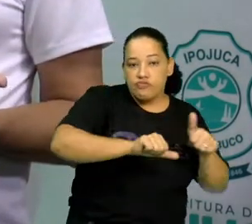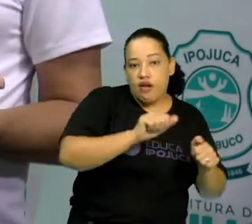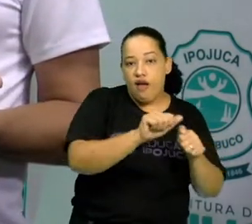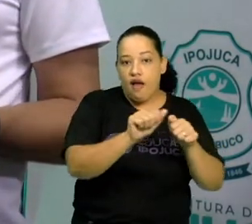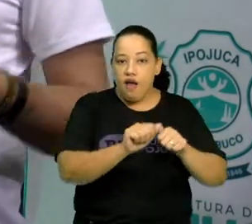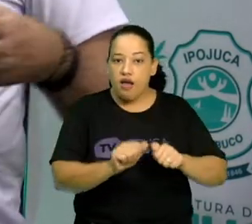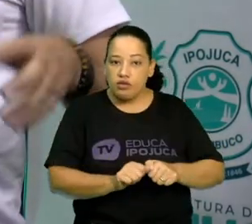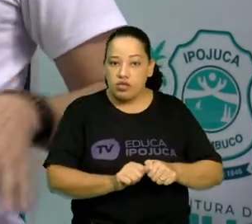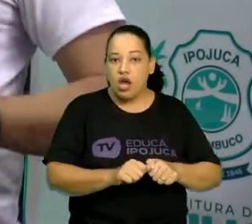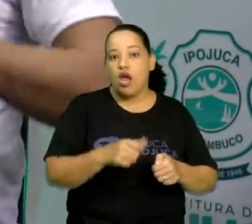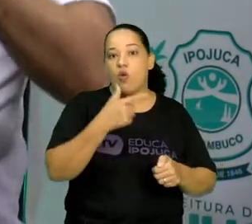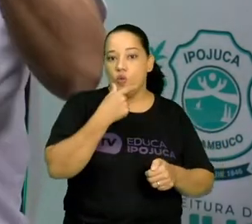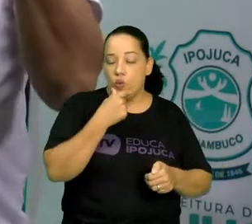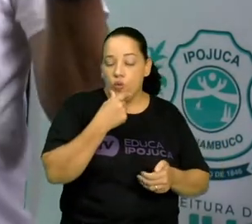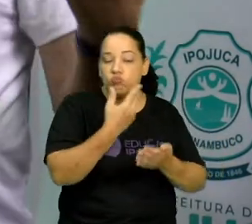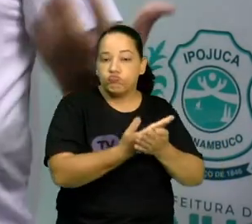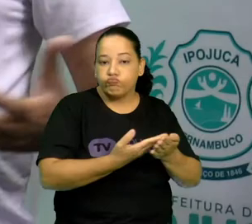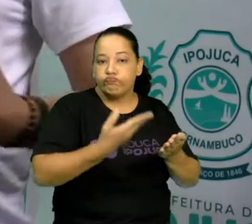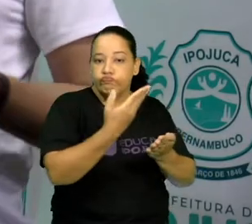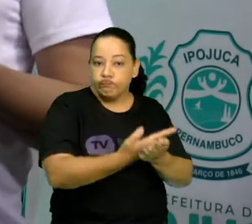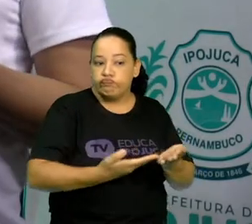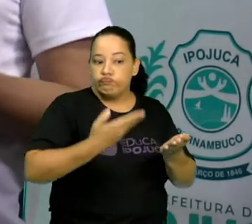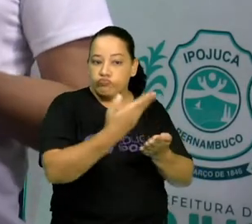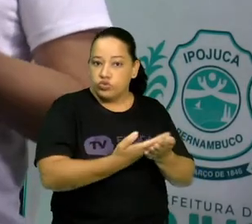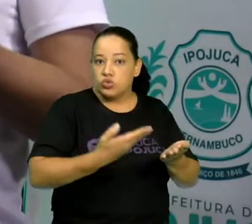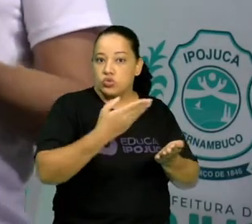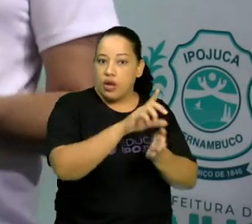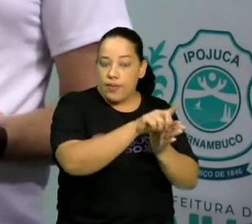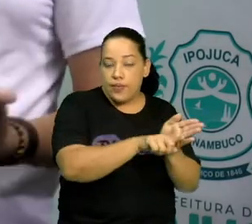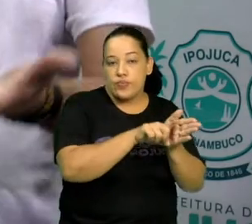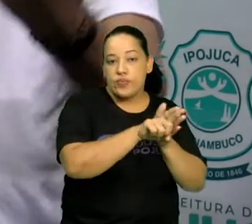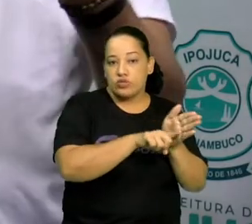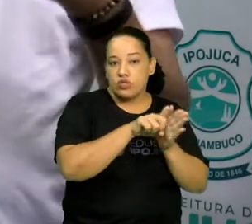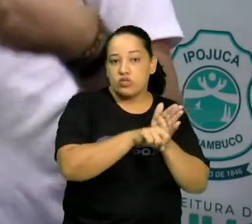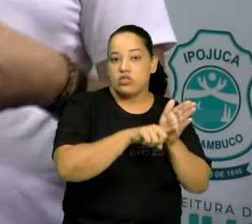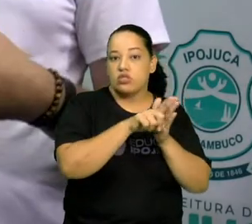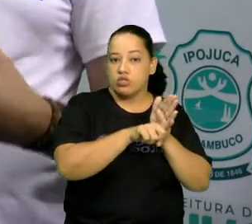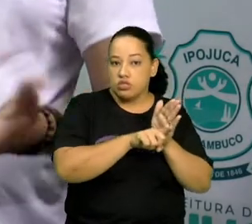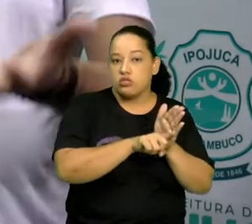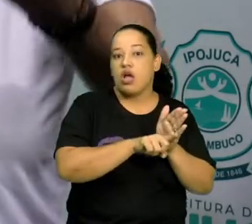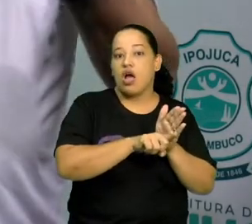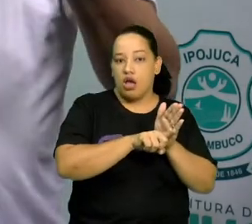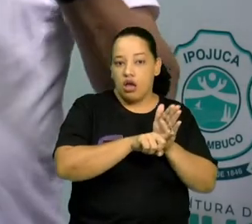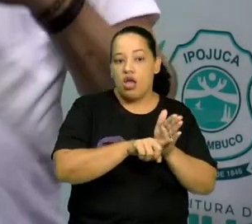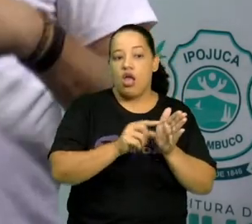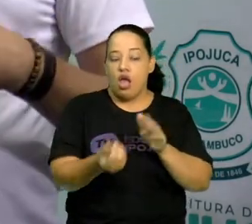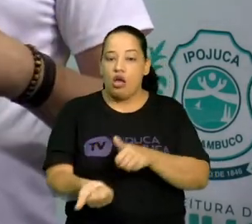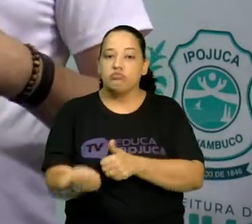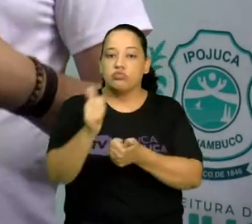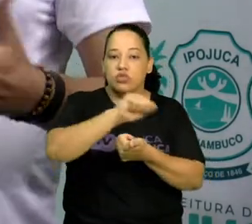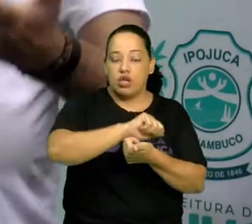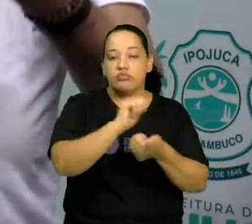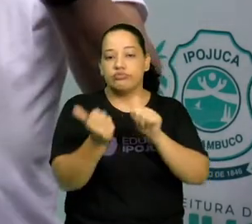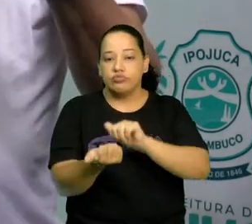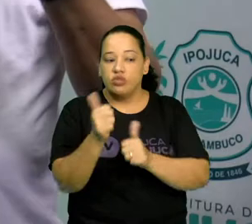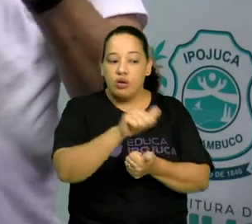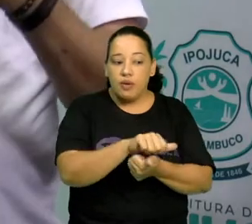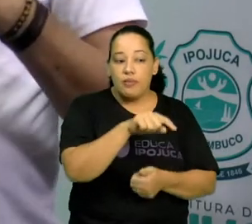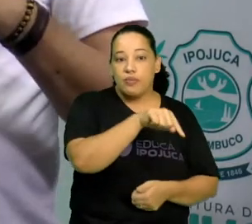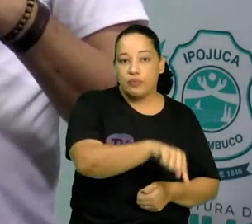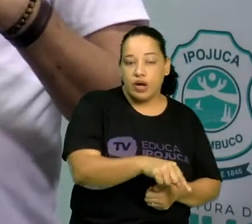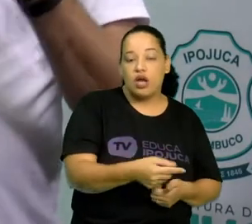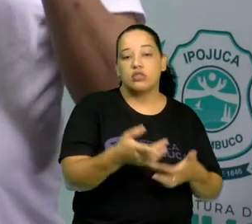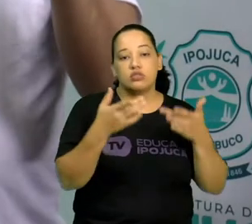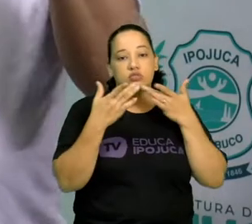estudos. E os seus estudos, as suas pesquisas, se reverteram para o teatro, para a dança, para a